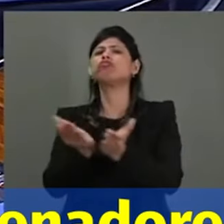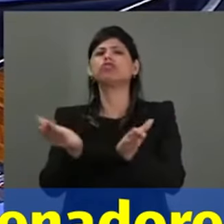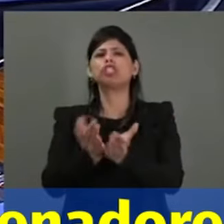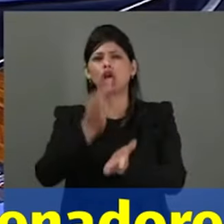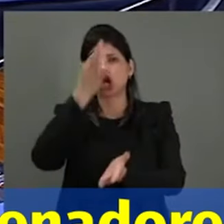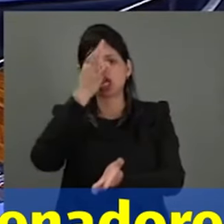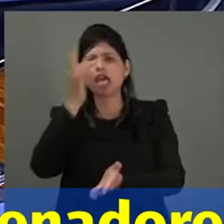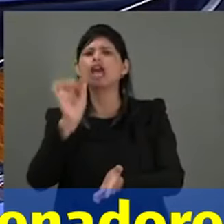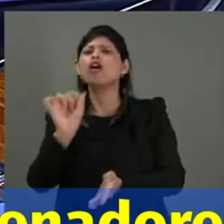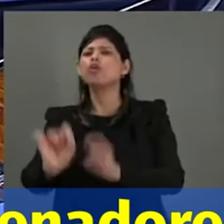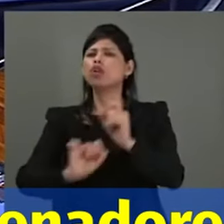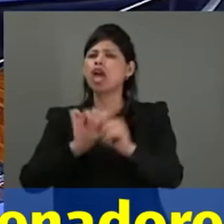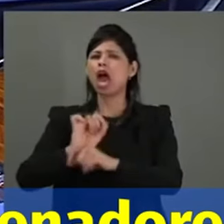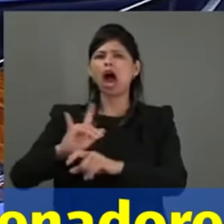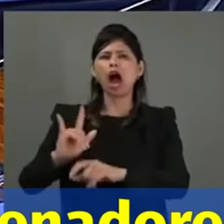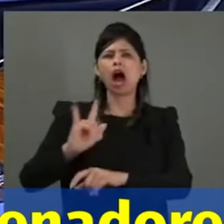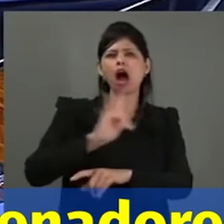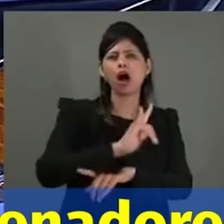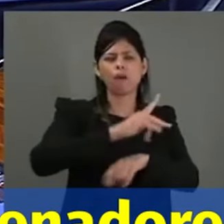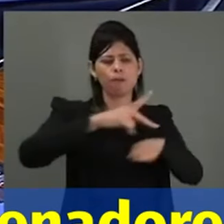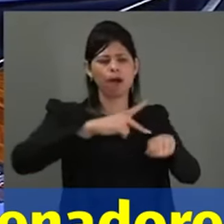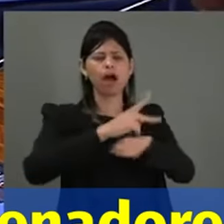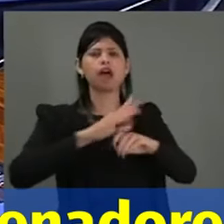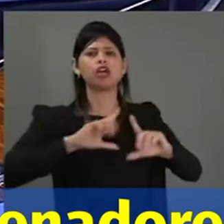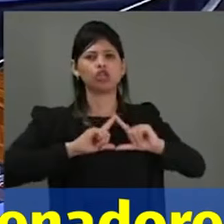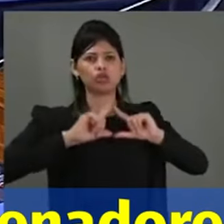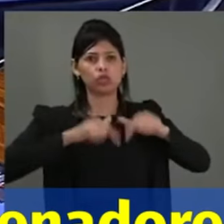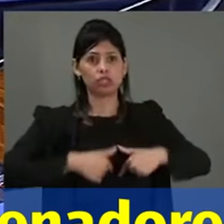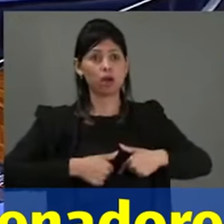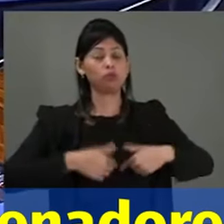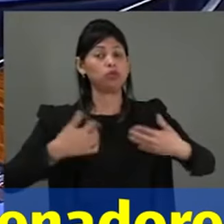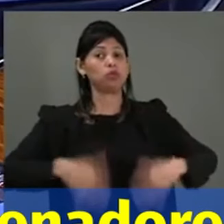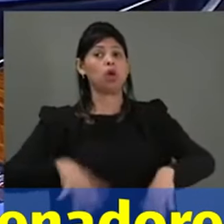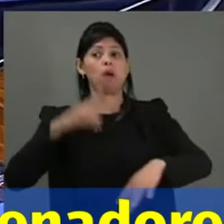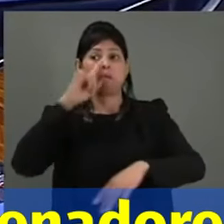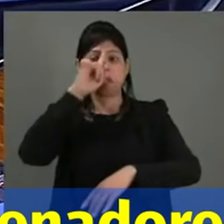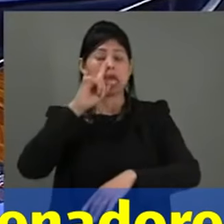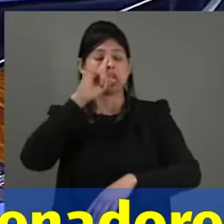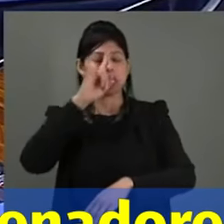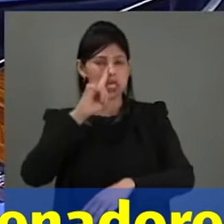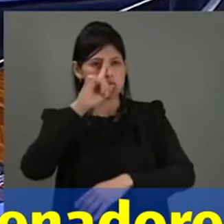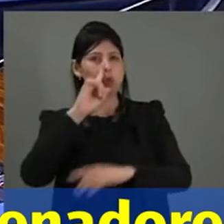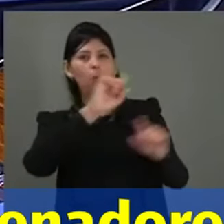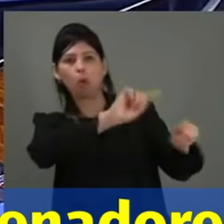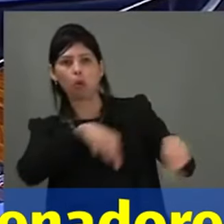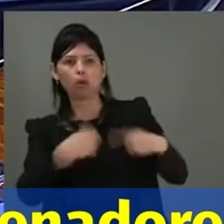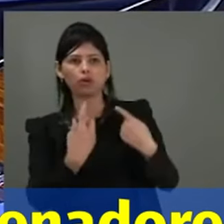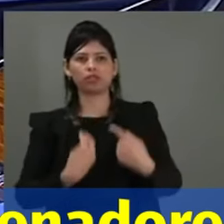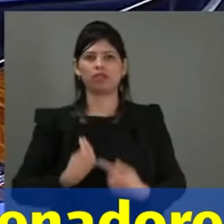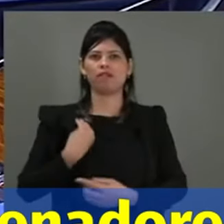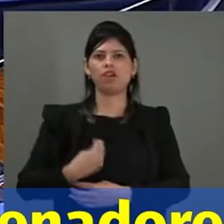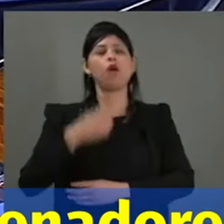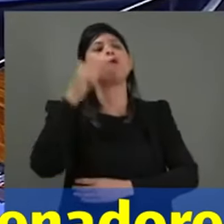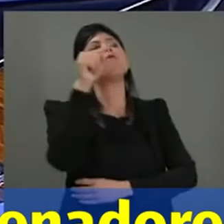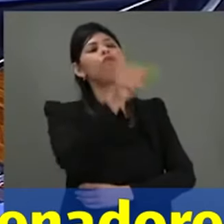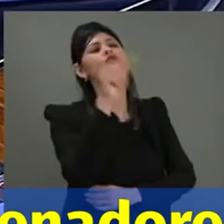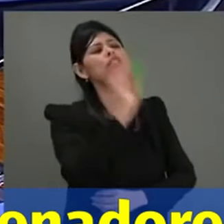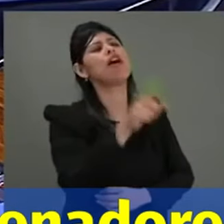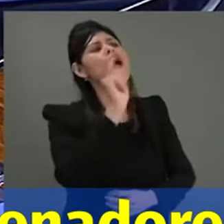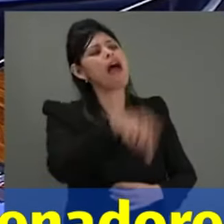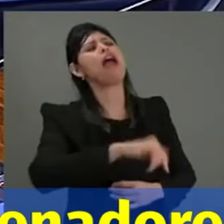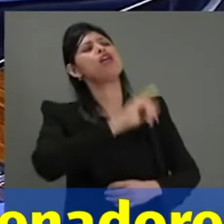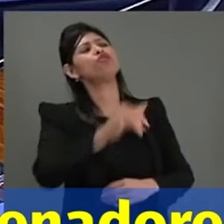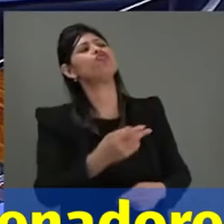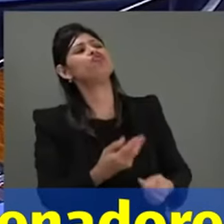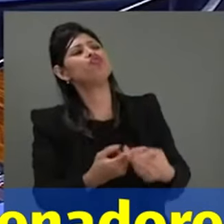que amam o Israel, todos estamos sob perigo. Senador Jacques Wagner, Vossa Excelência é judeu. Vossa Excelência